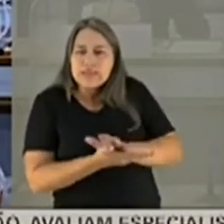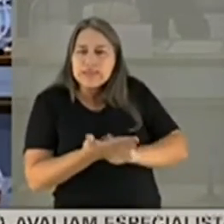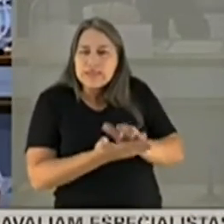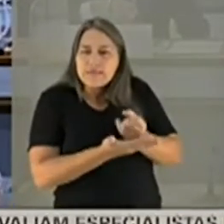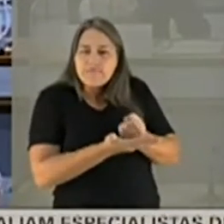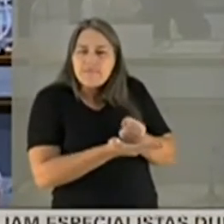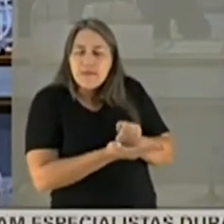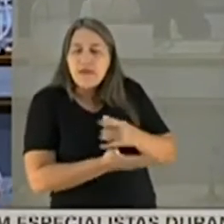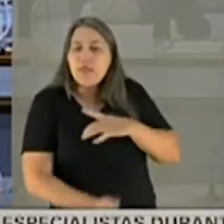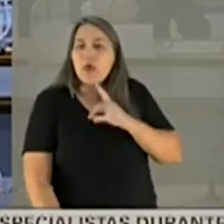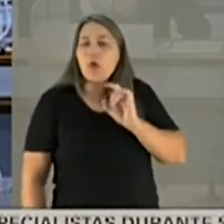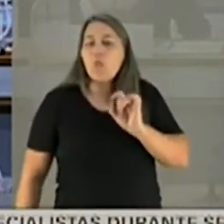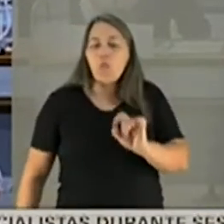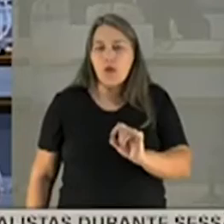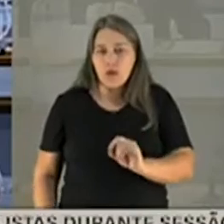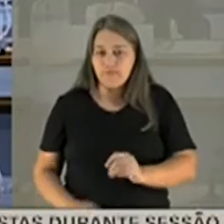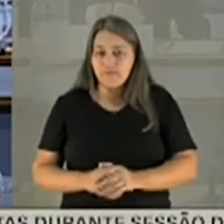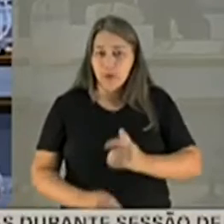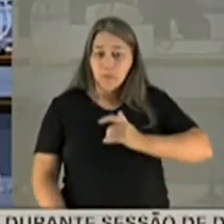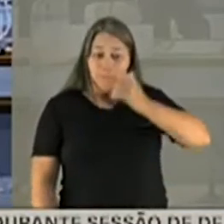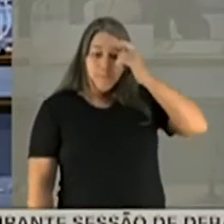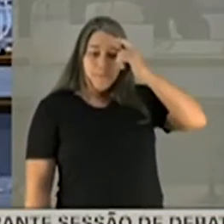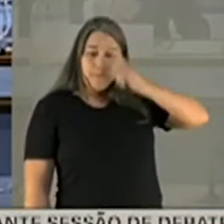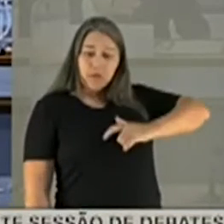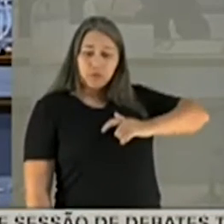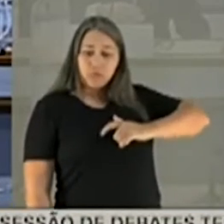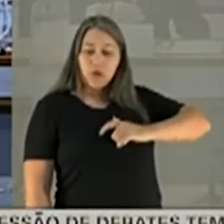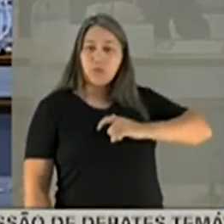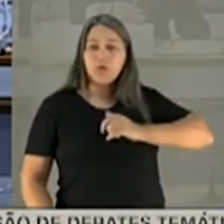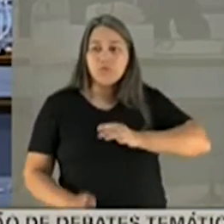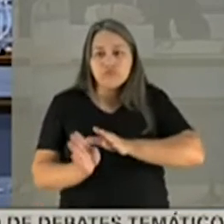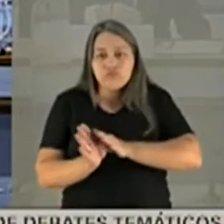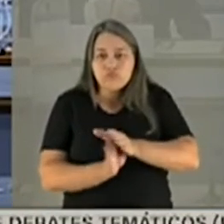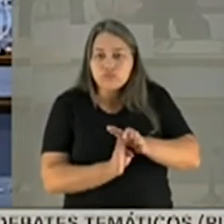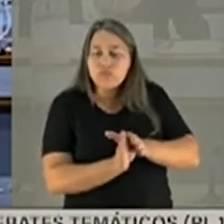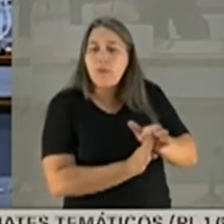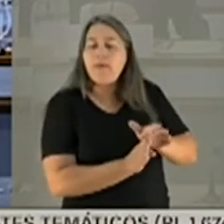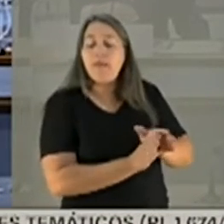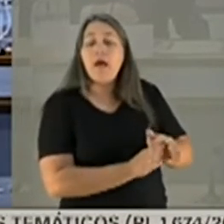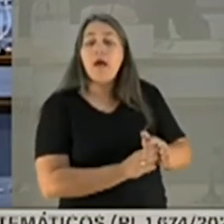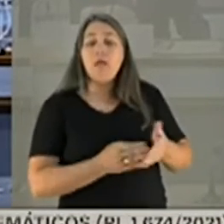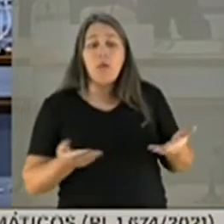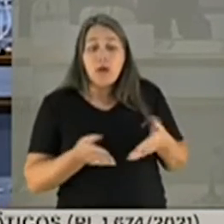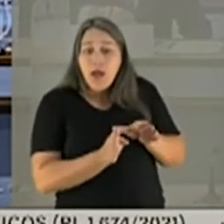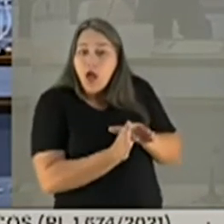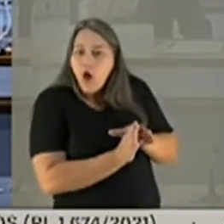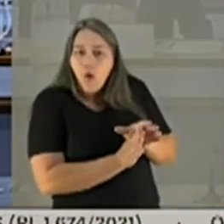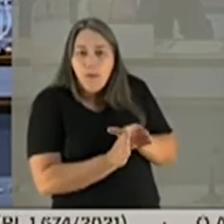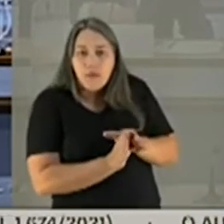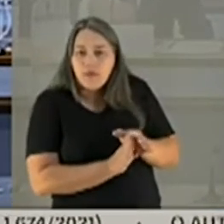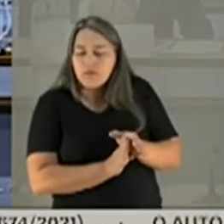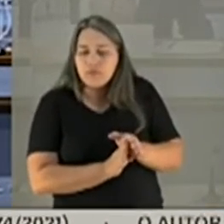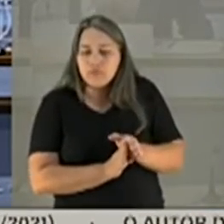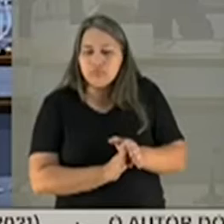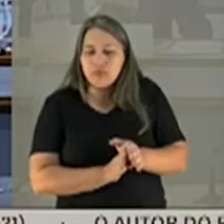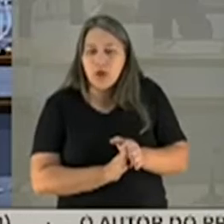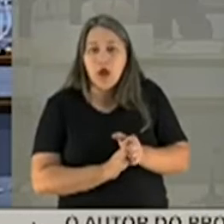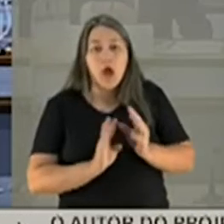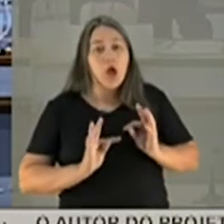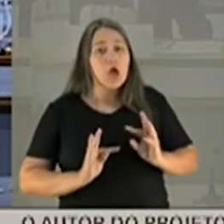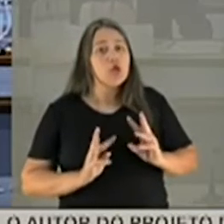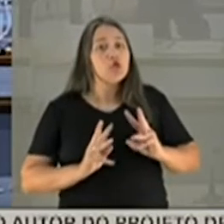tenho tido uma determinação pessoal em recomendá-las. E essas recomendações, elas são para